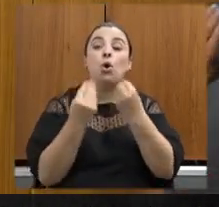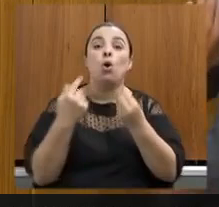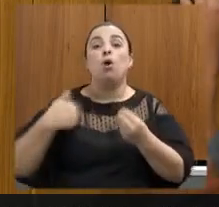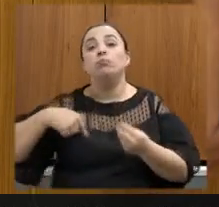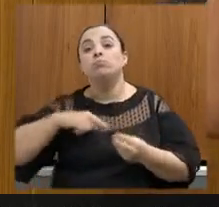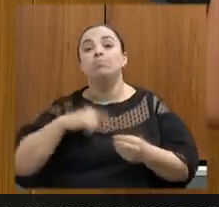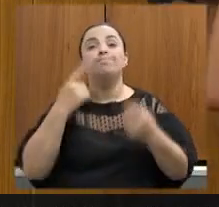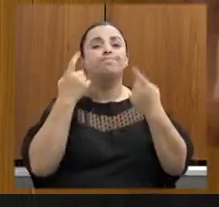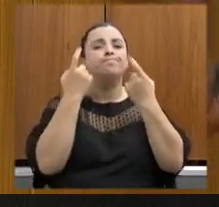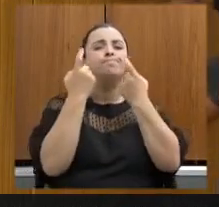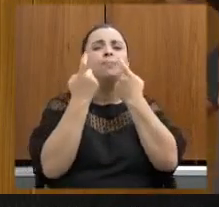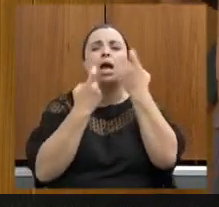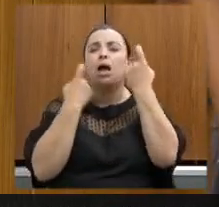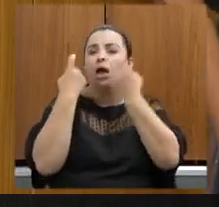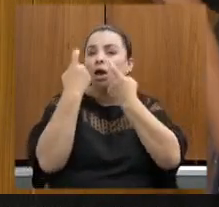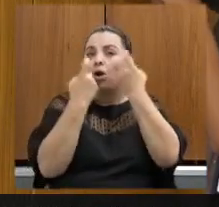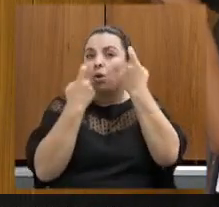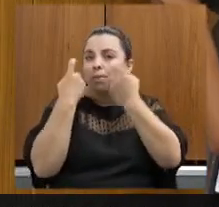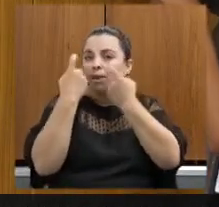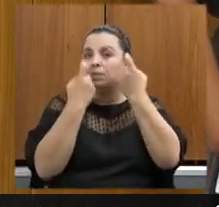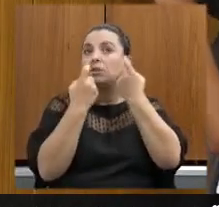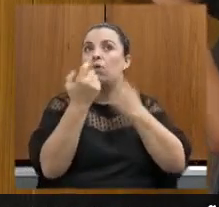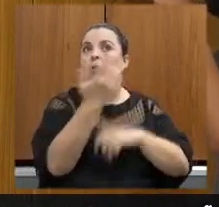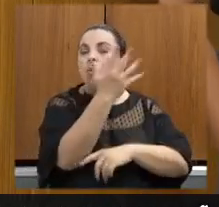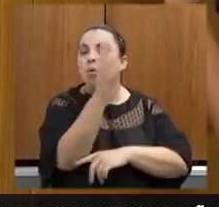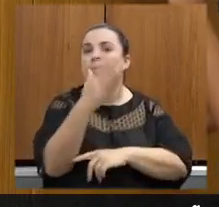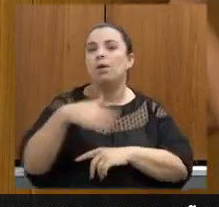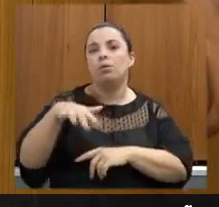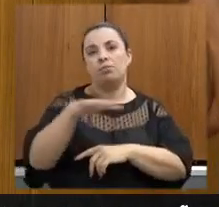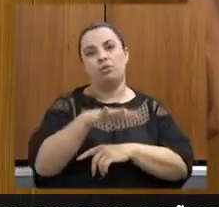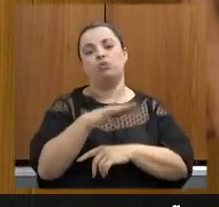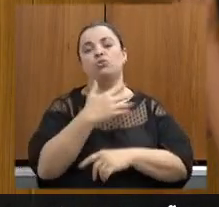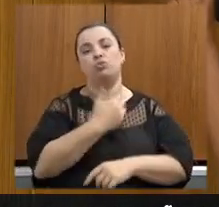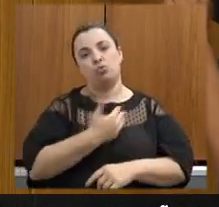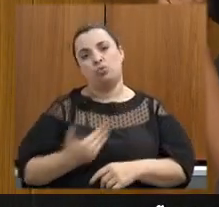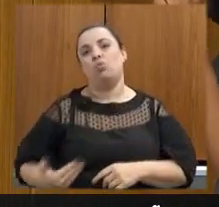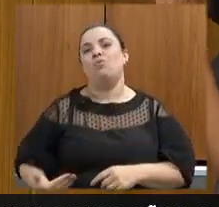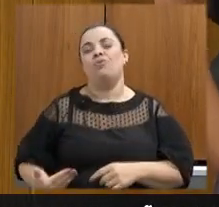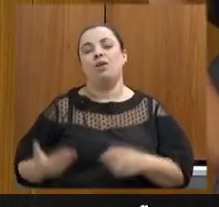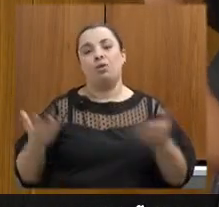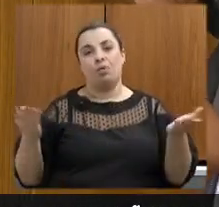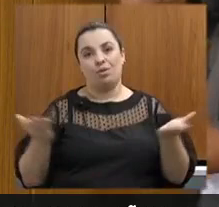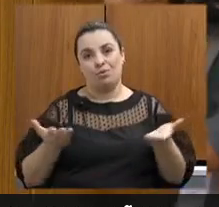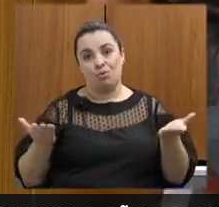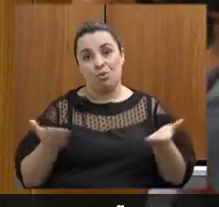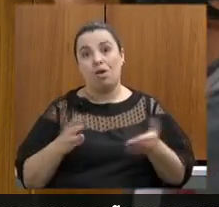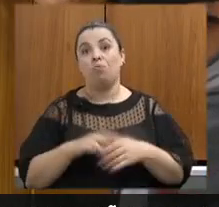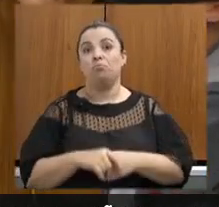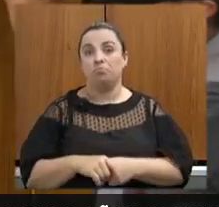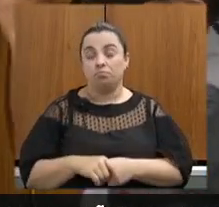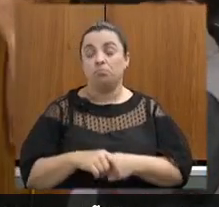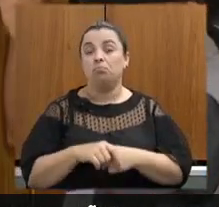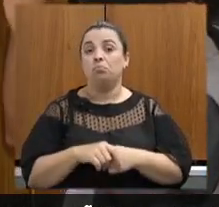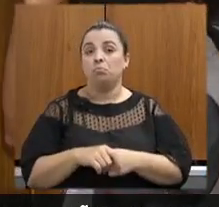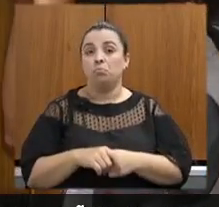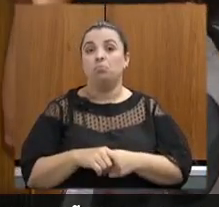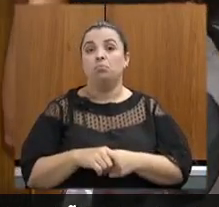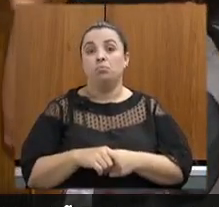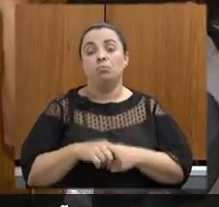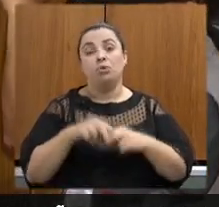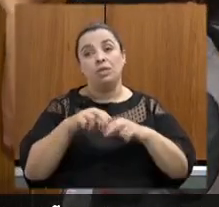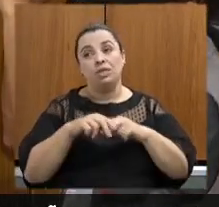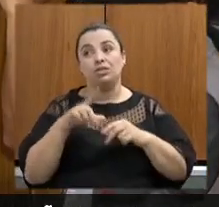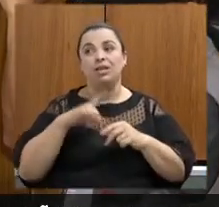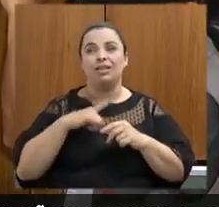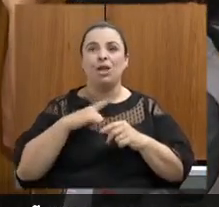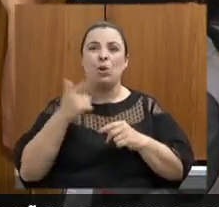com com o meio ambiente no governo já que temos aí um outro viés